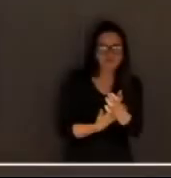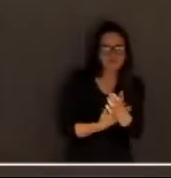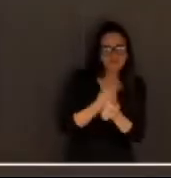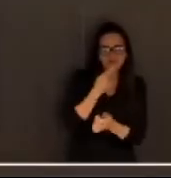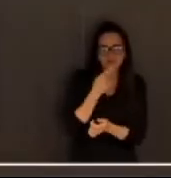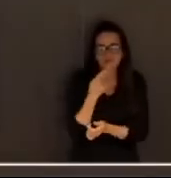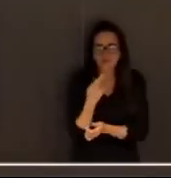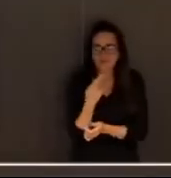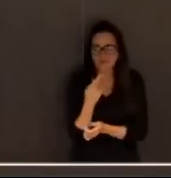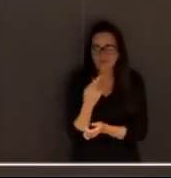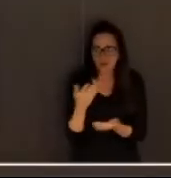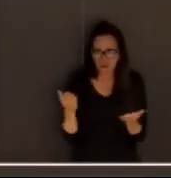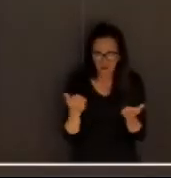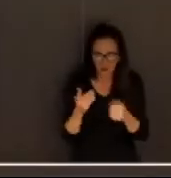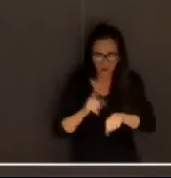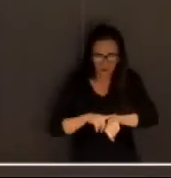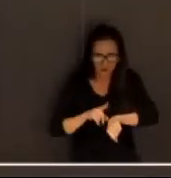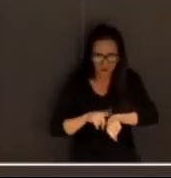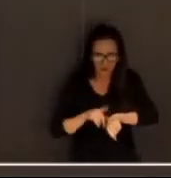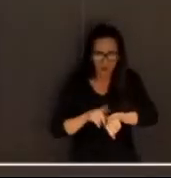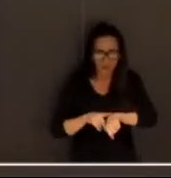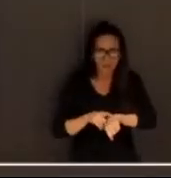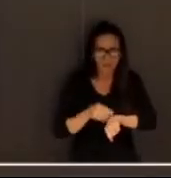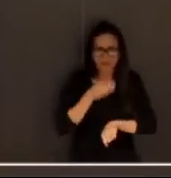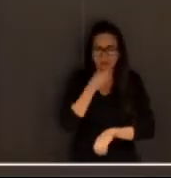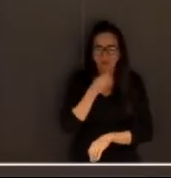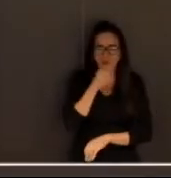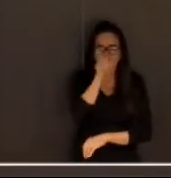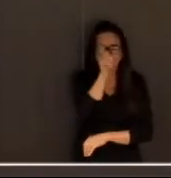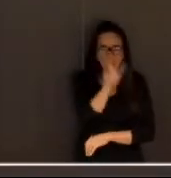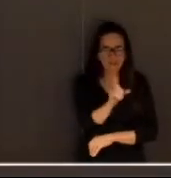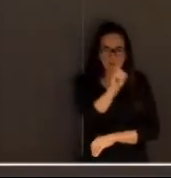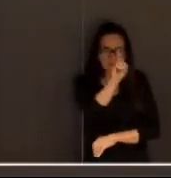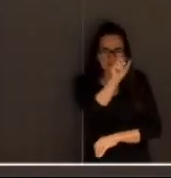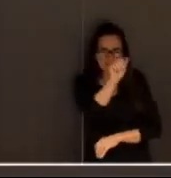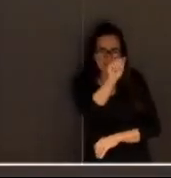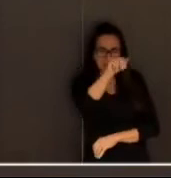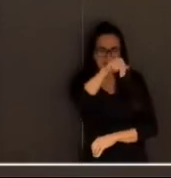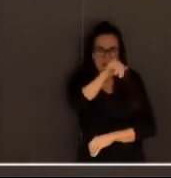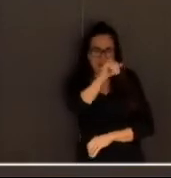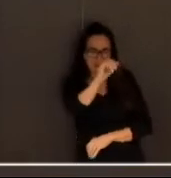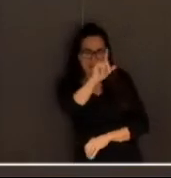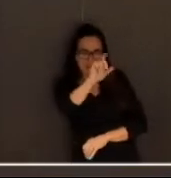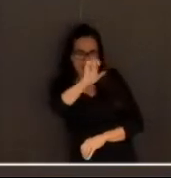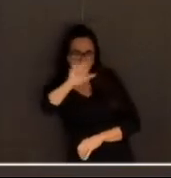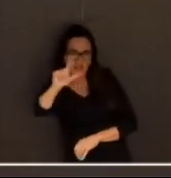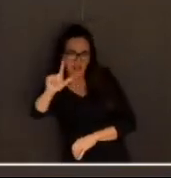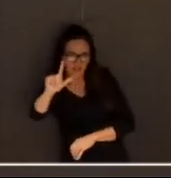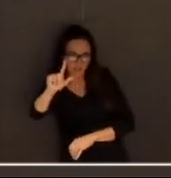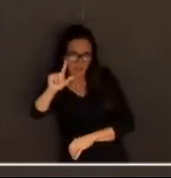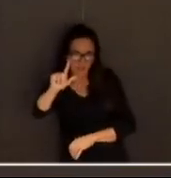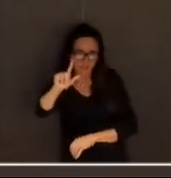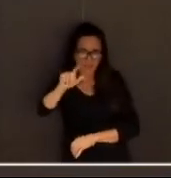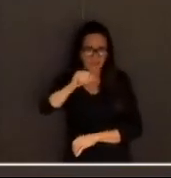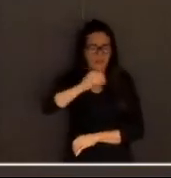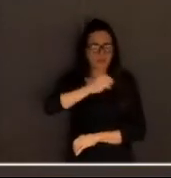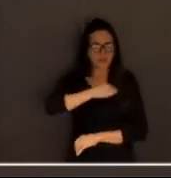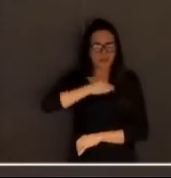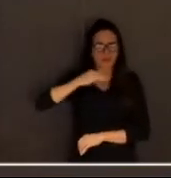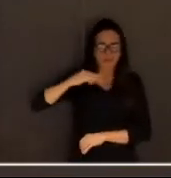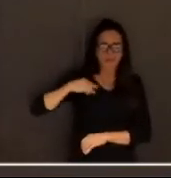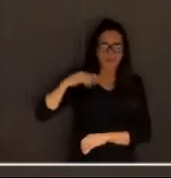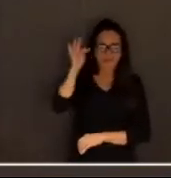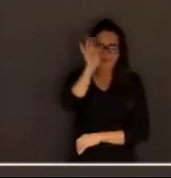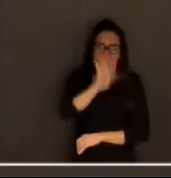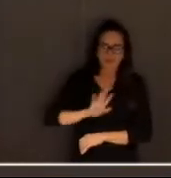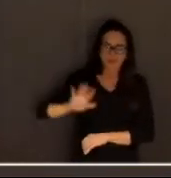Eu passo agora a palavra para o doutor Daniel Bernoulli Lucena de Oliveira, do Ministério Público Federal,